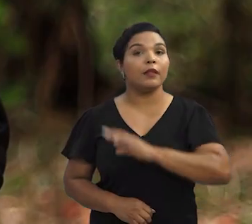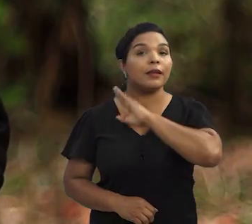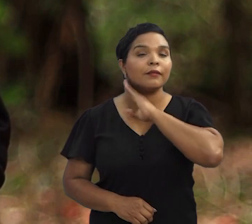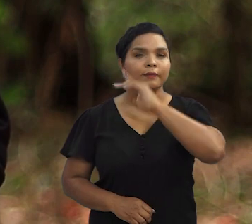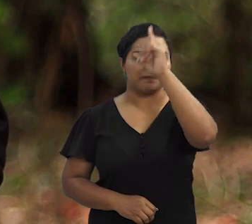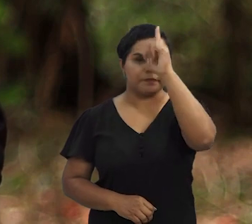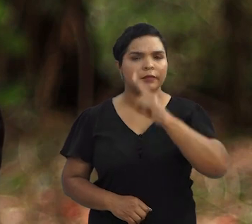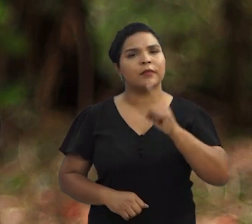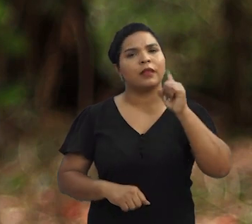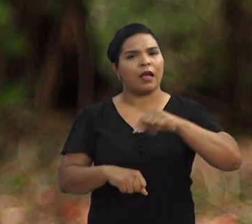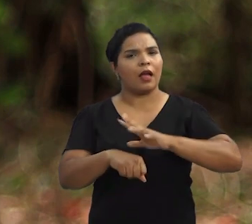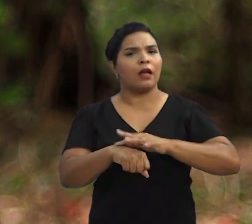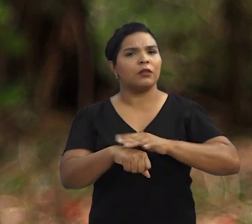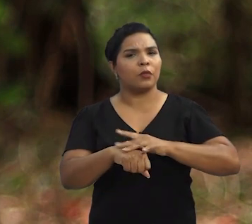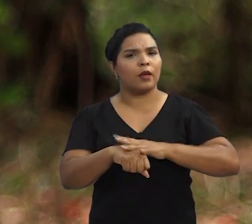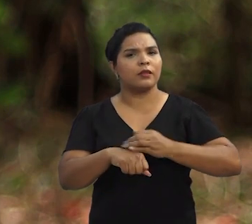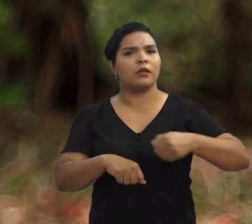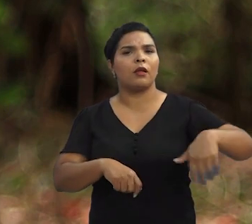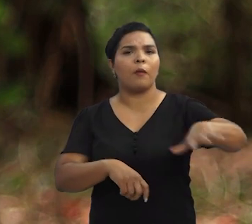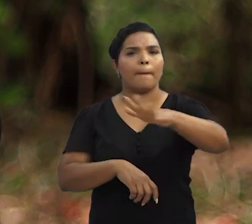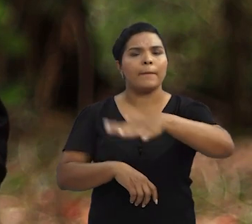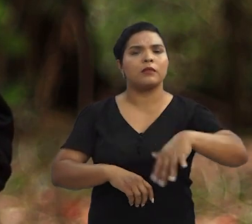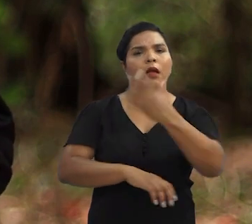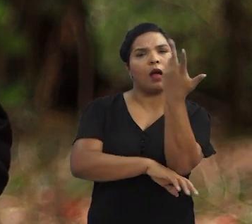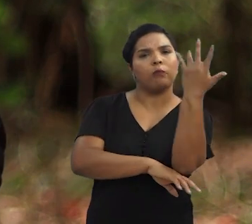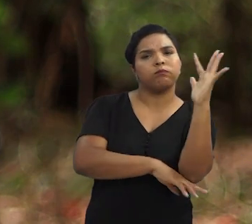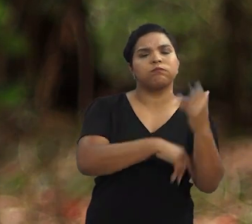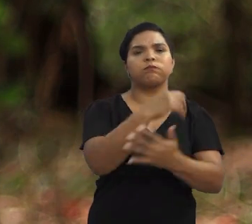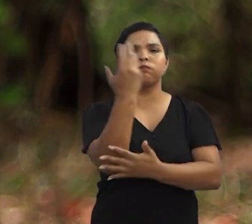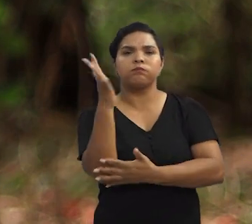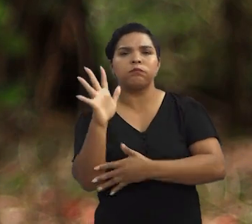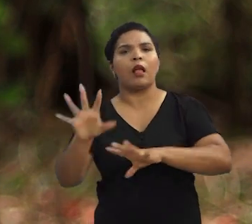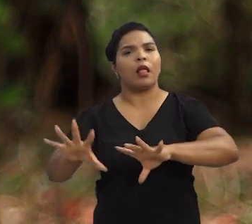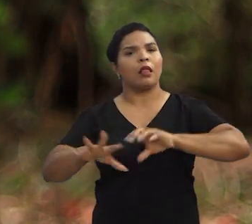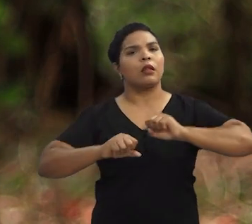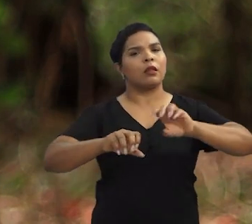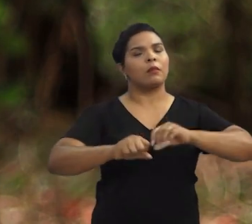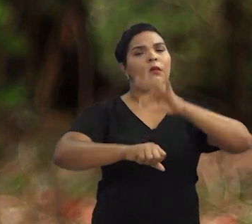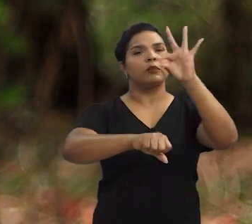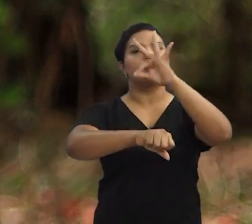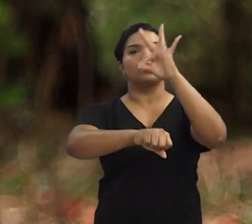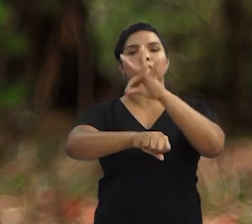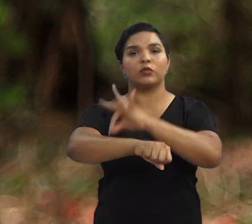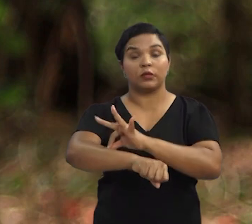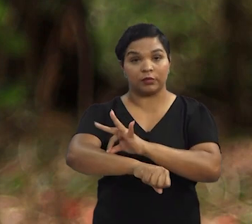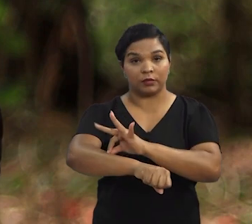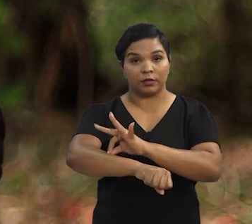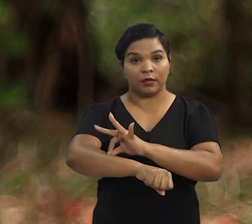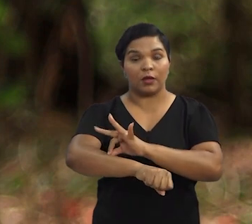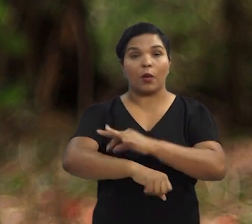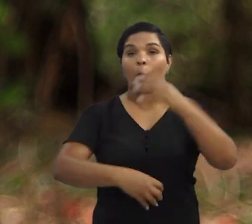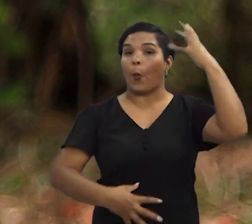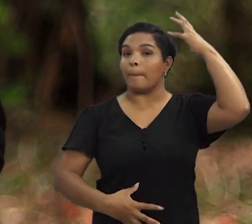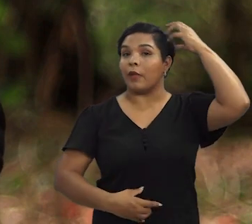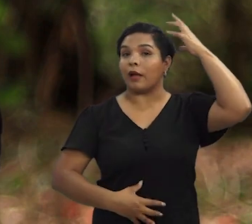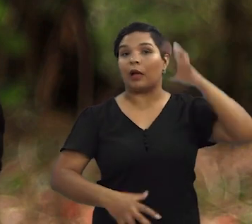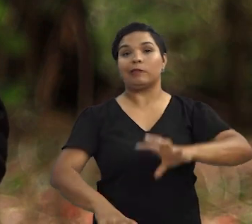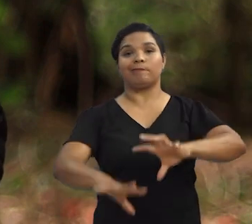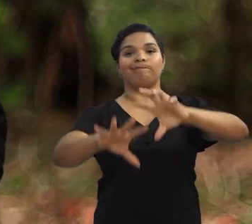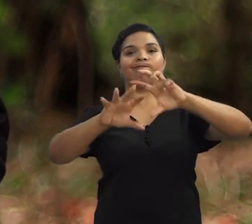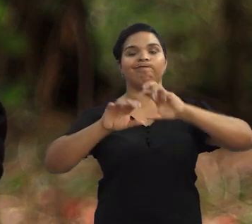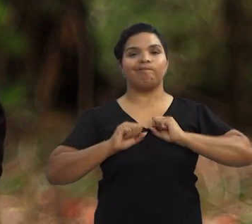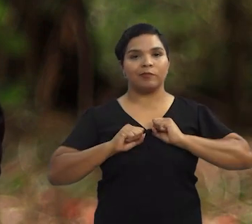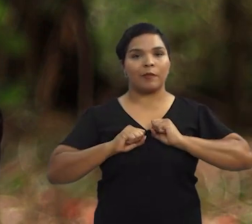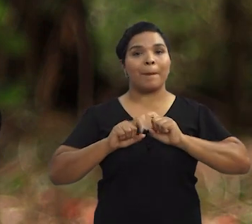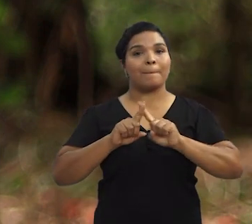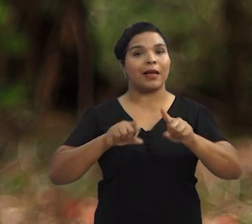A febre amarela é uma doença que se mantém no ambiente em um ciclo silvestre e é transmitida por mosquitos. Ao ser picado, o macaco